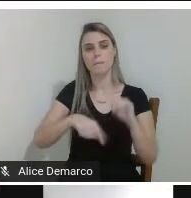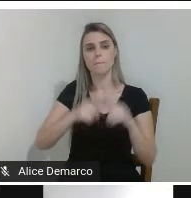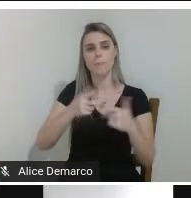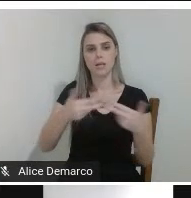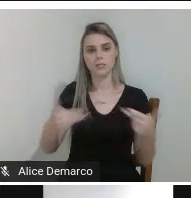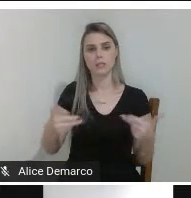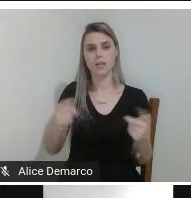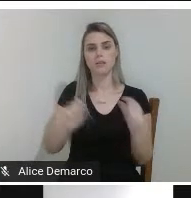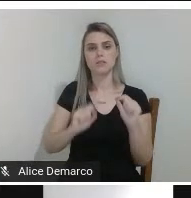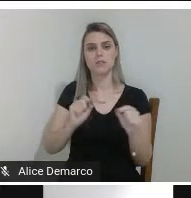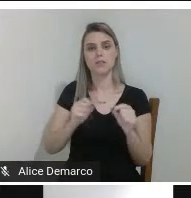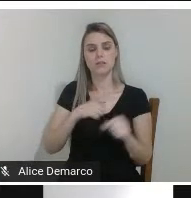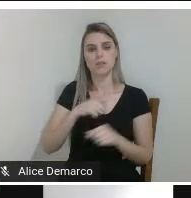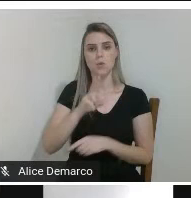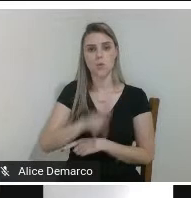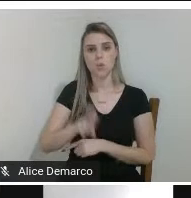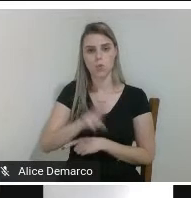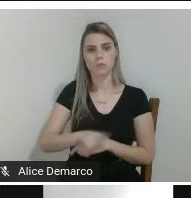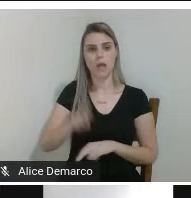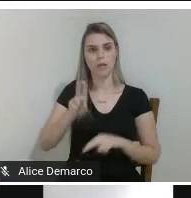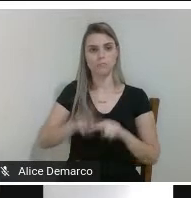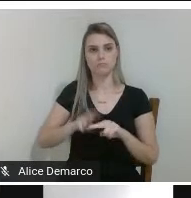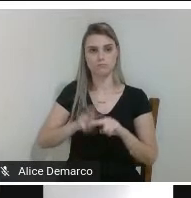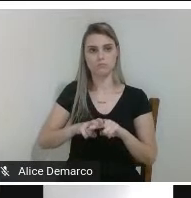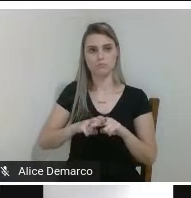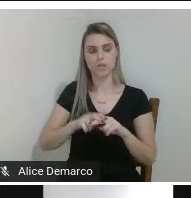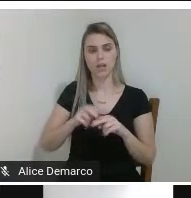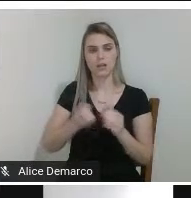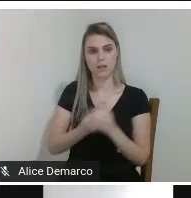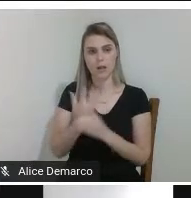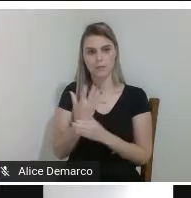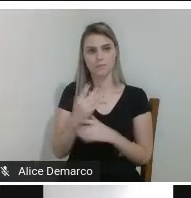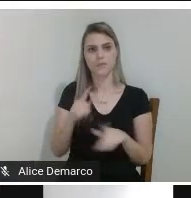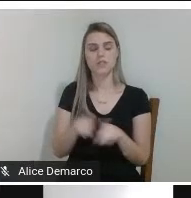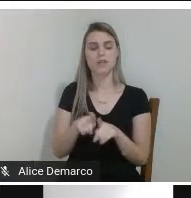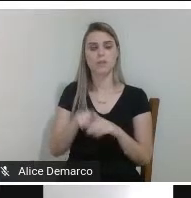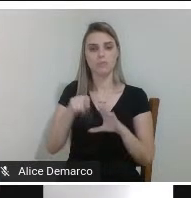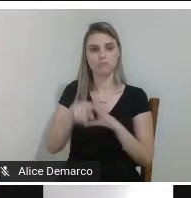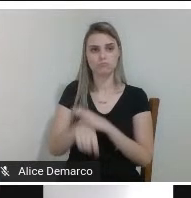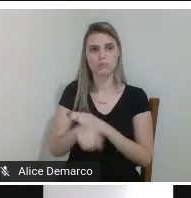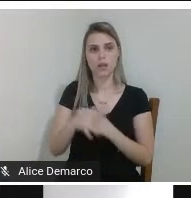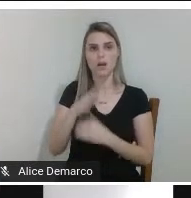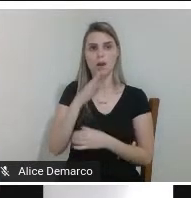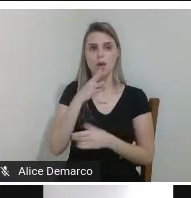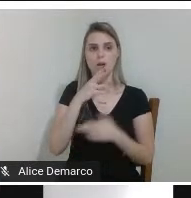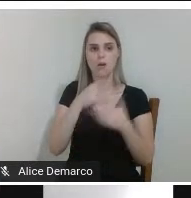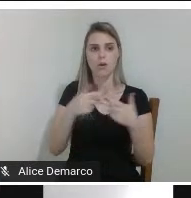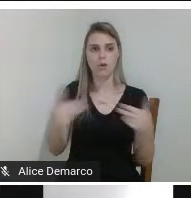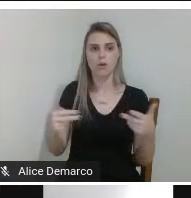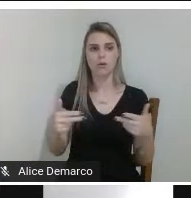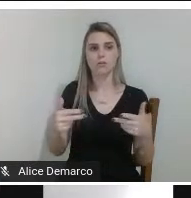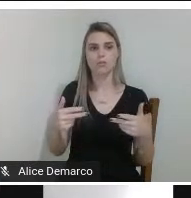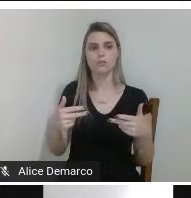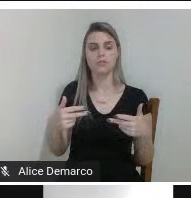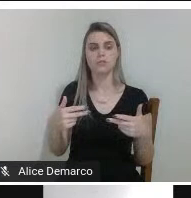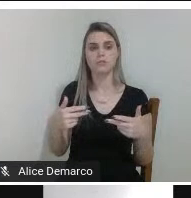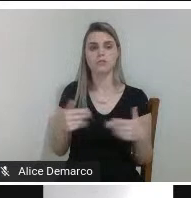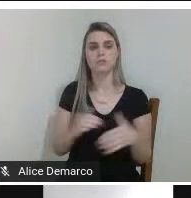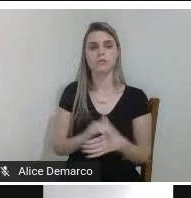foram usados na cadeira aprofundar os conhecimentos de procedimentos